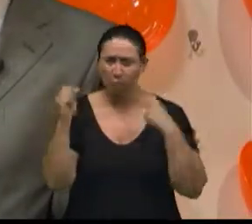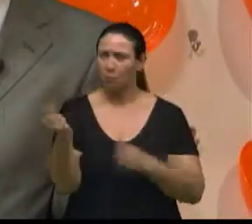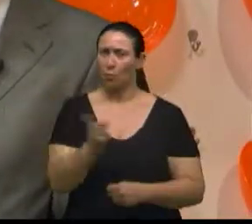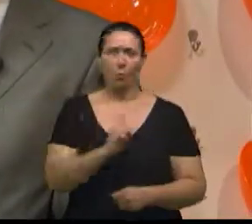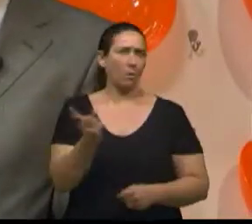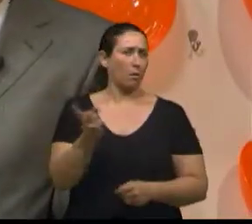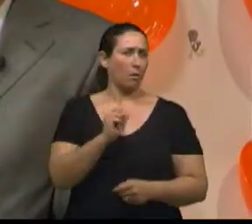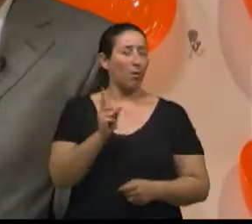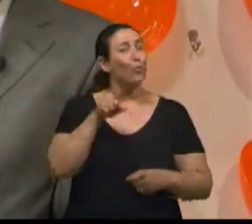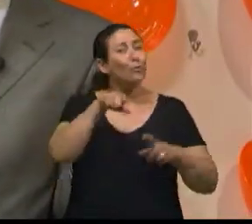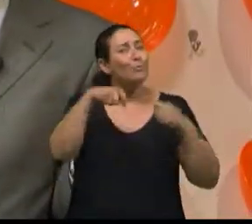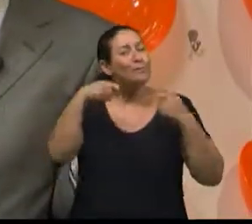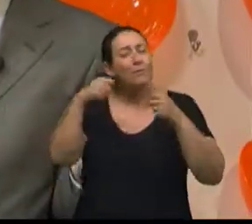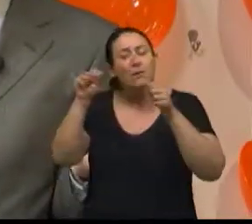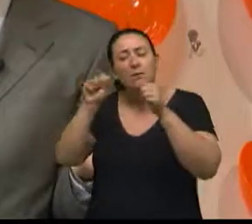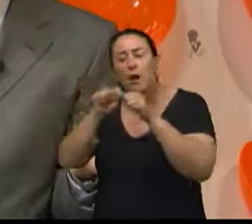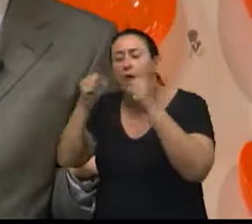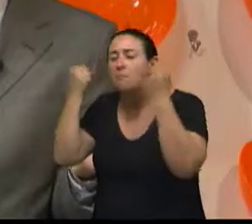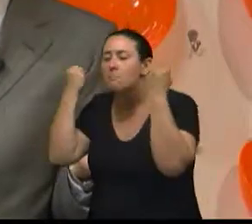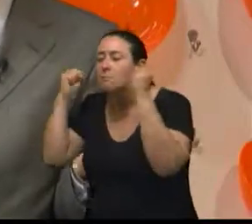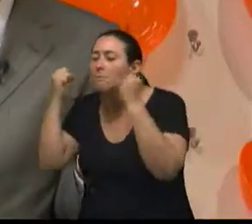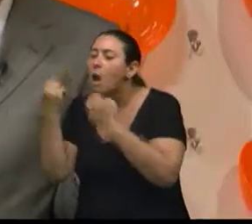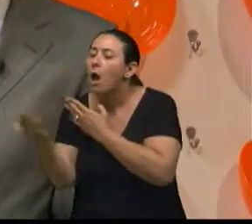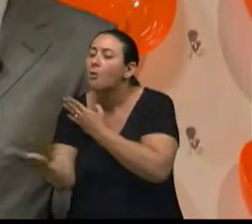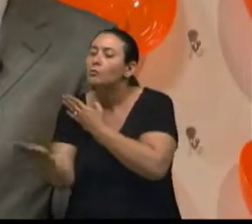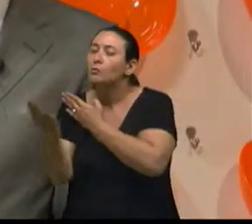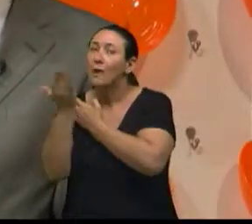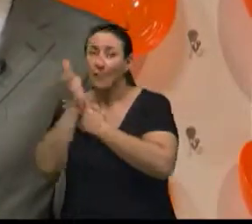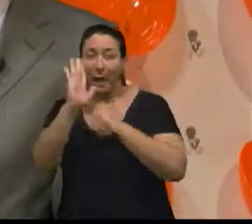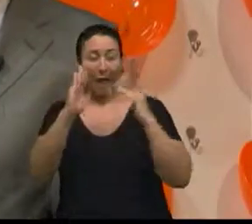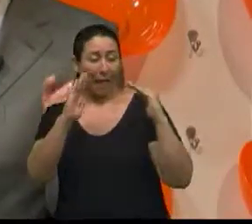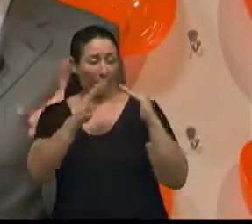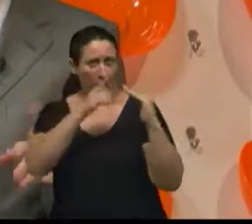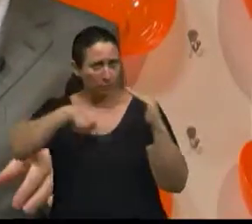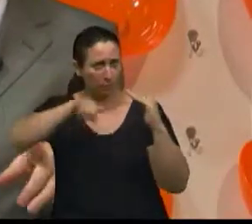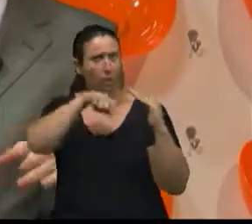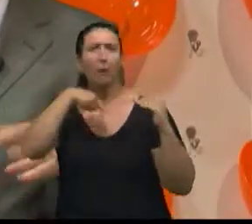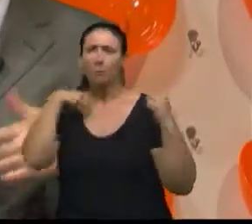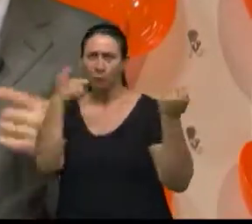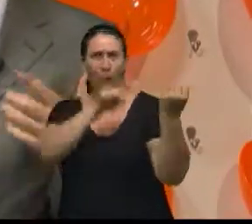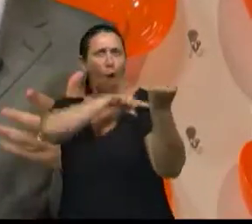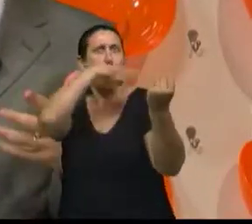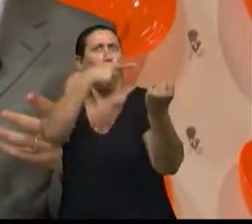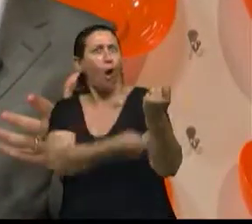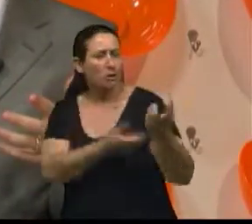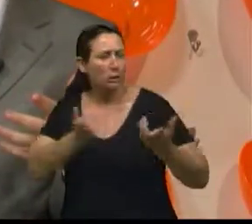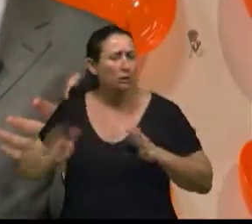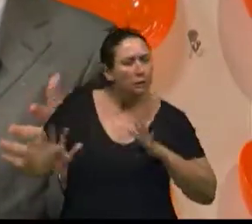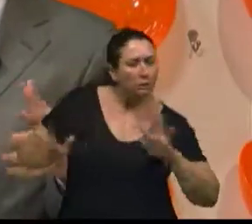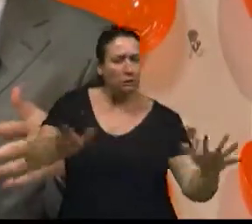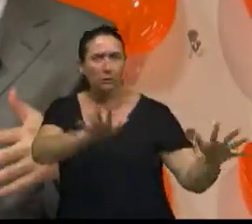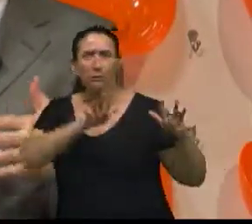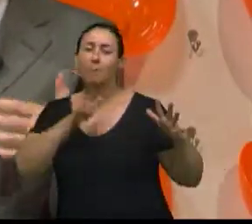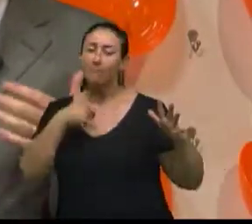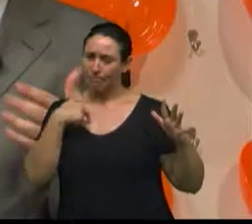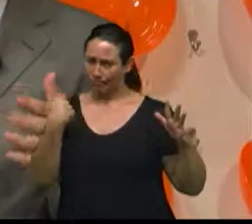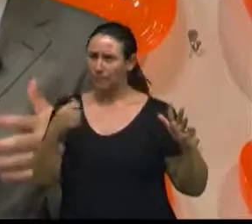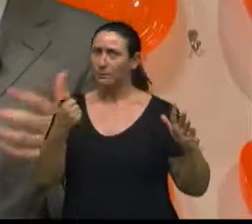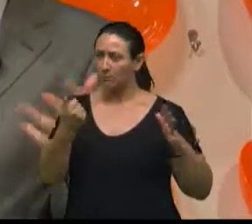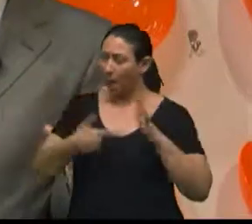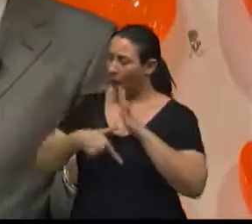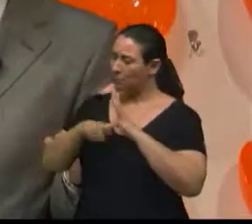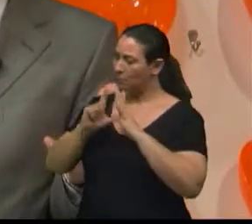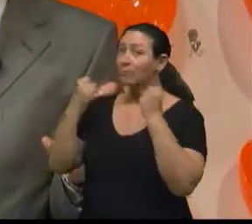exercício para fortalecer, para poder fazer o serviço da casa. Então, na verdade, a pessoa que faz o serviço da casa, ela está